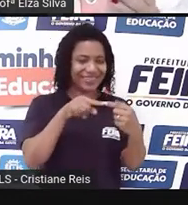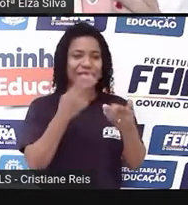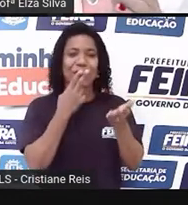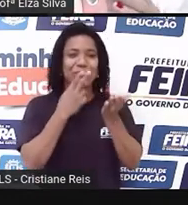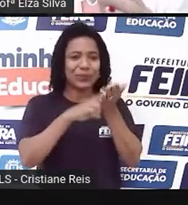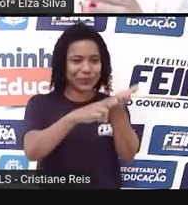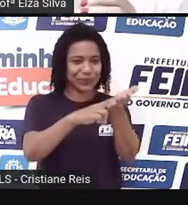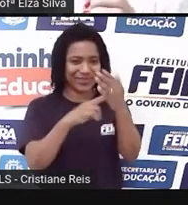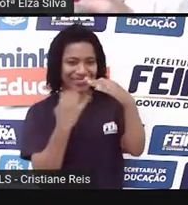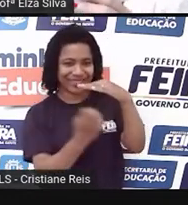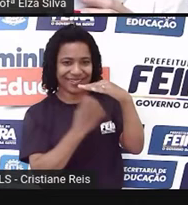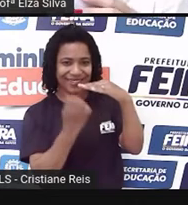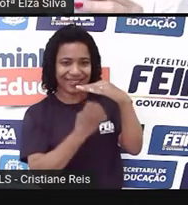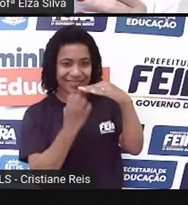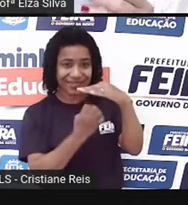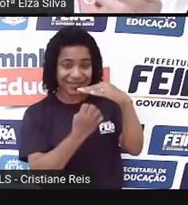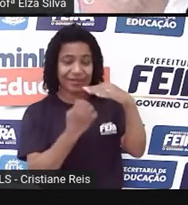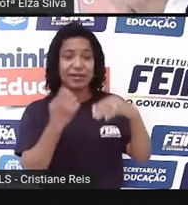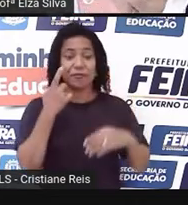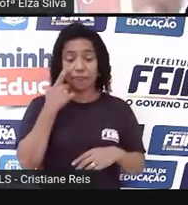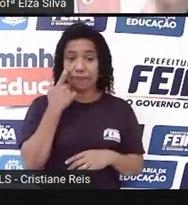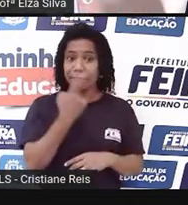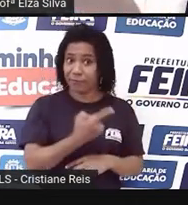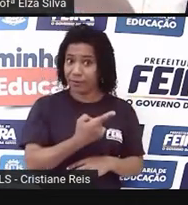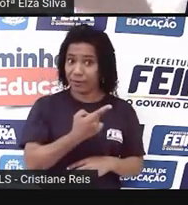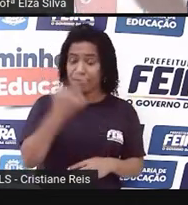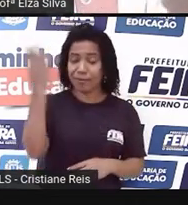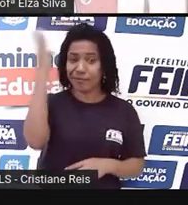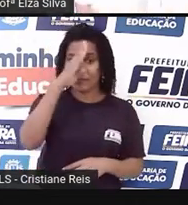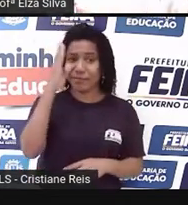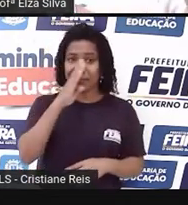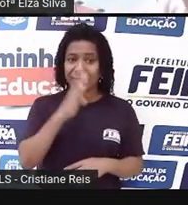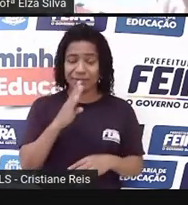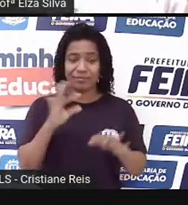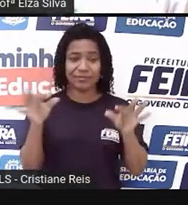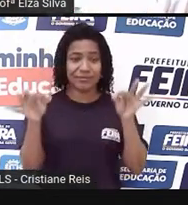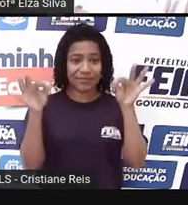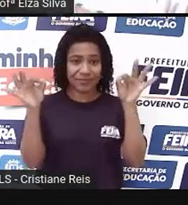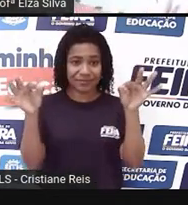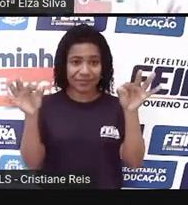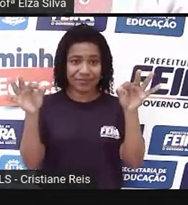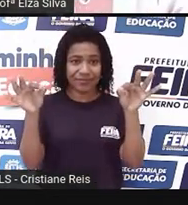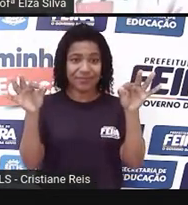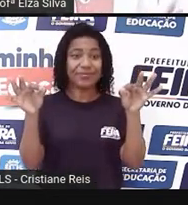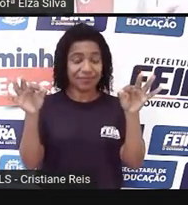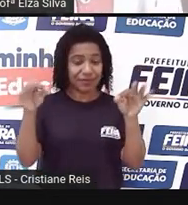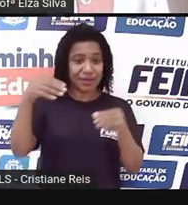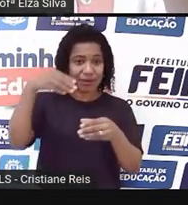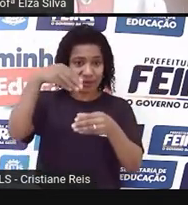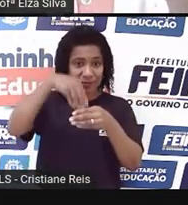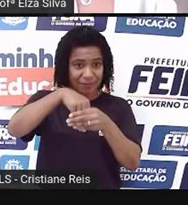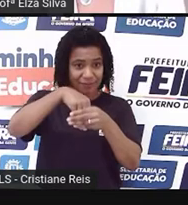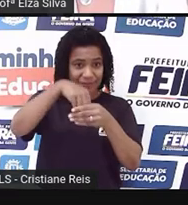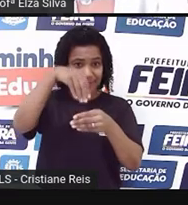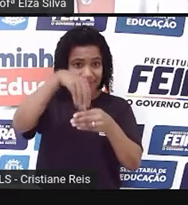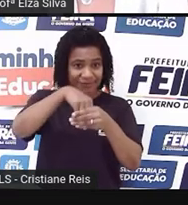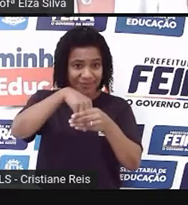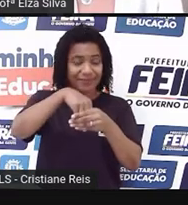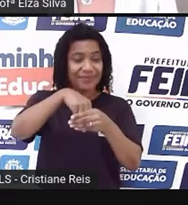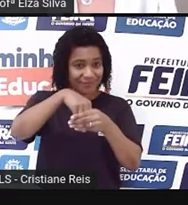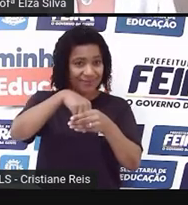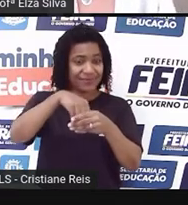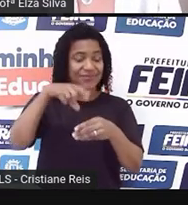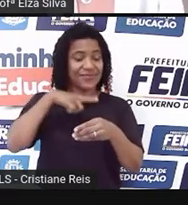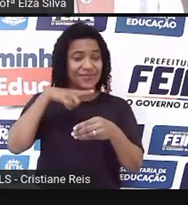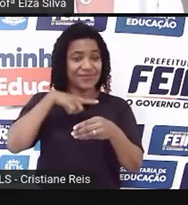Observem que aqui no Brasil, o envelope, na parte da frente, essa parte, né, que a gente abre para colocar a